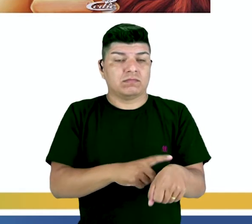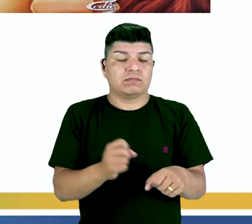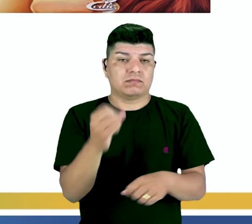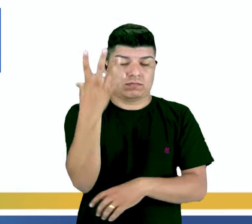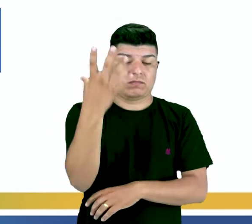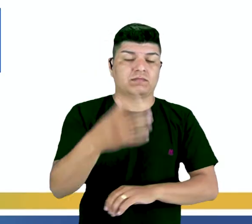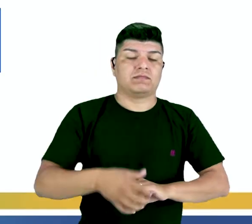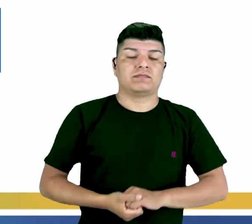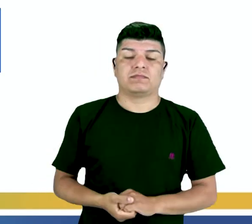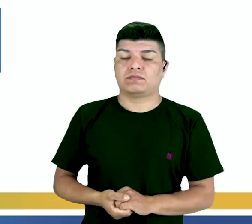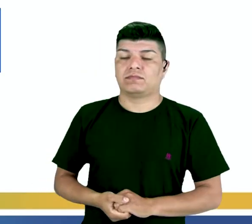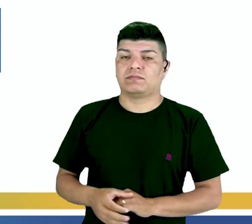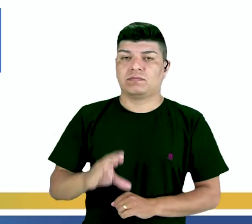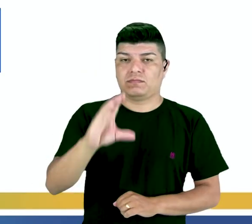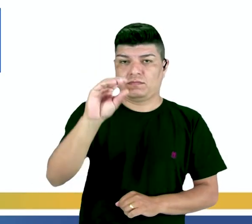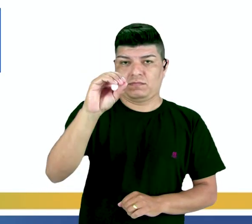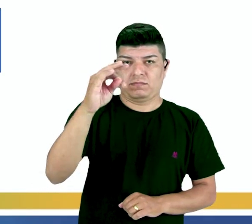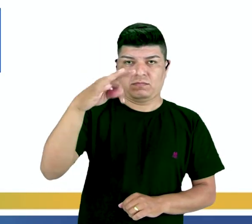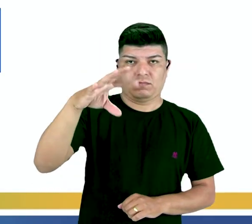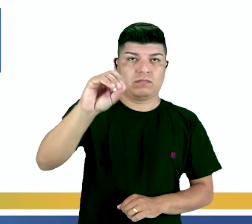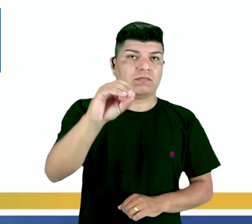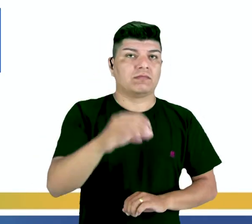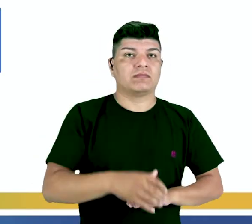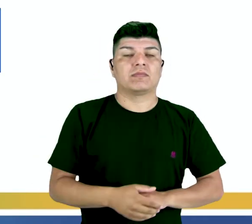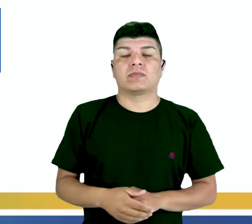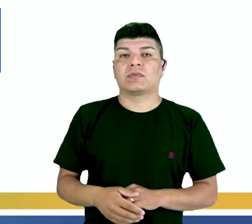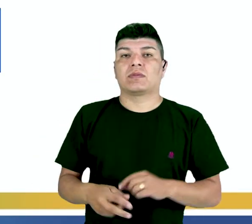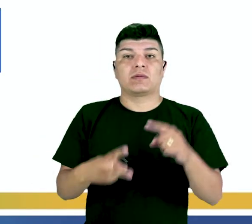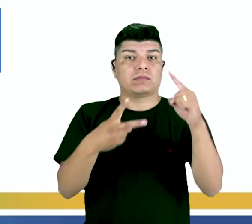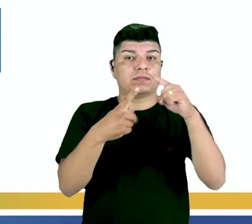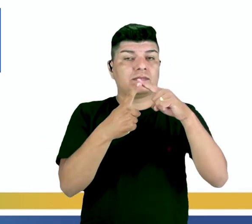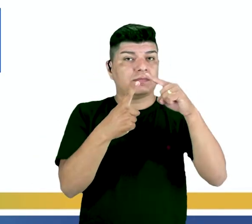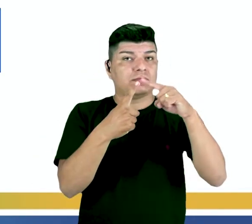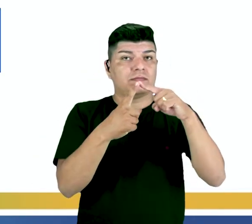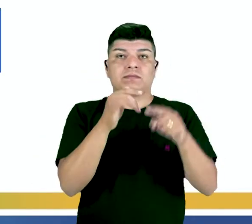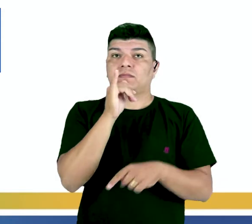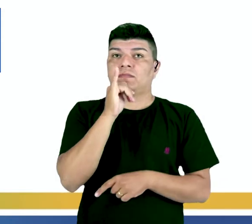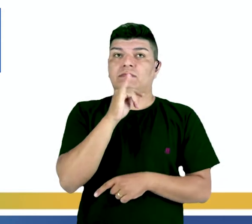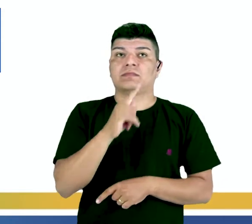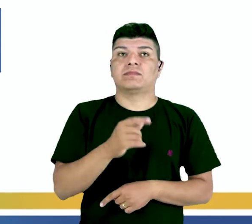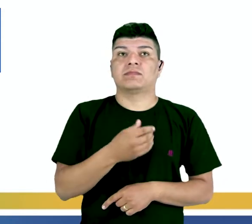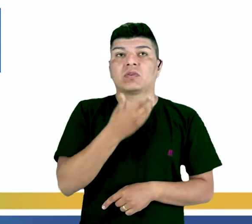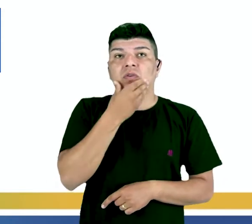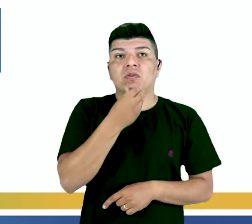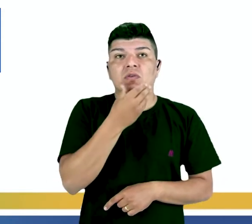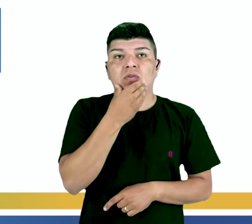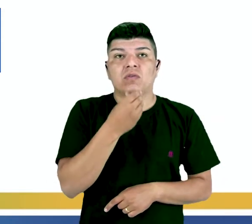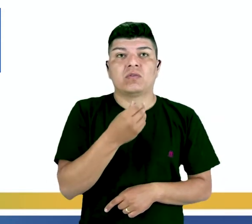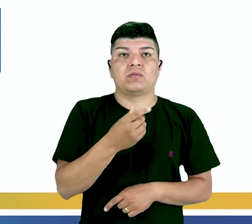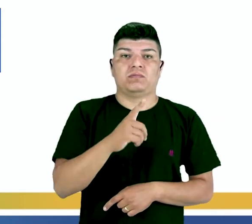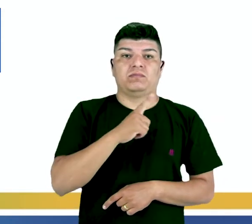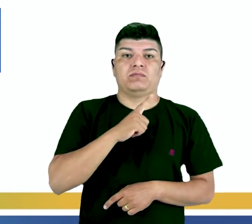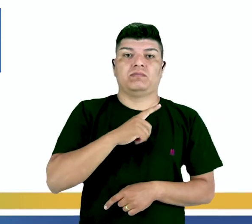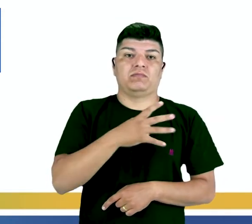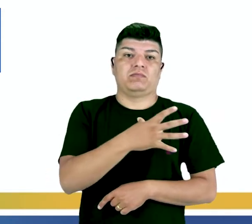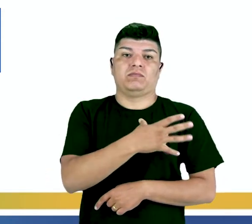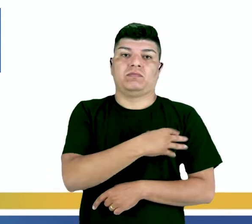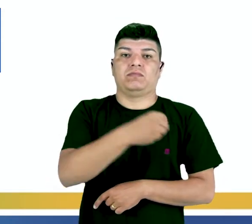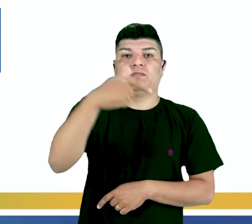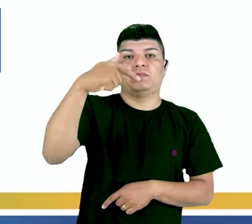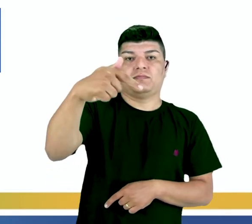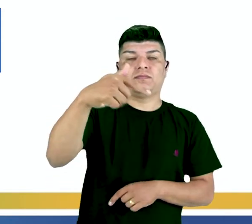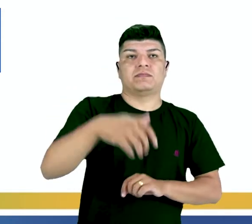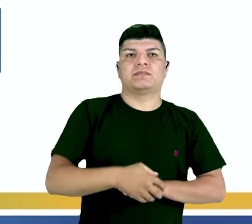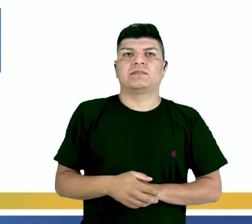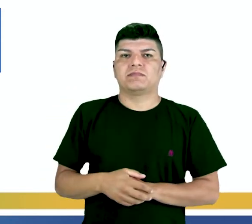conto. O primeiro exemplo nós temos aí, acompanhando o slide, era uma vez um lenhador que tinha sete filhos. Perceba